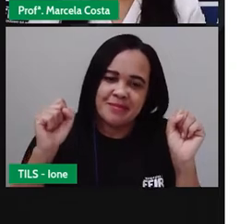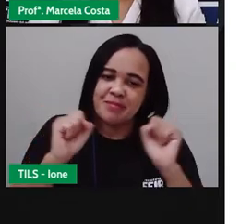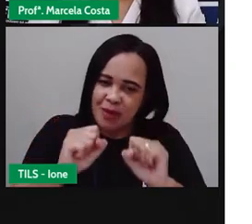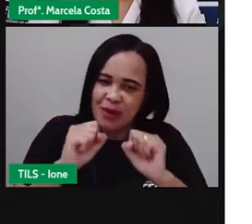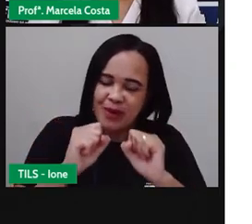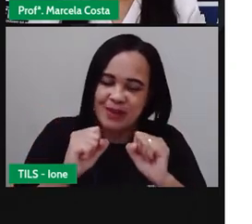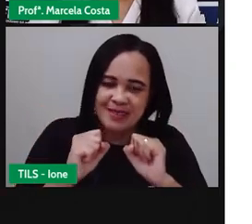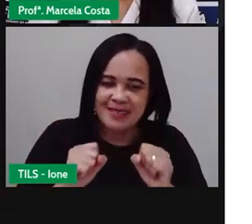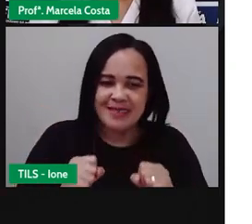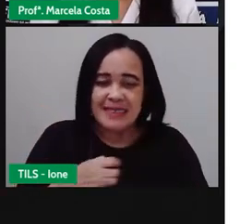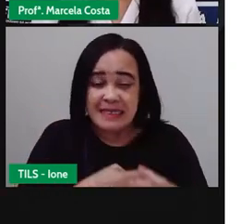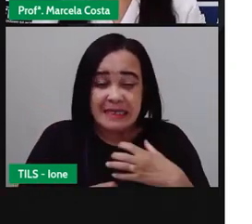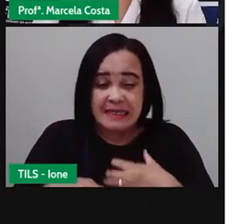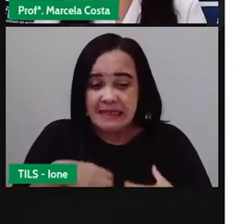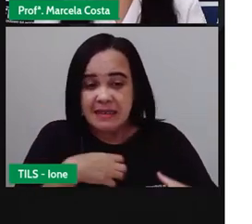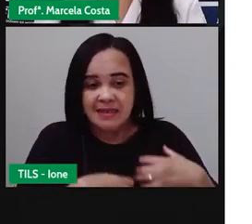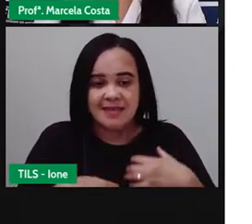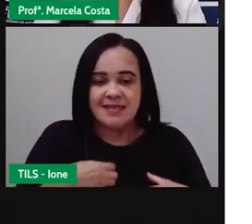agitada,